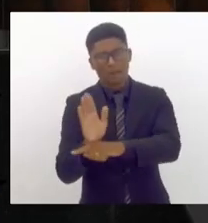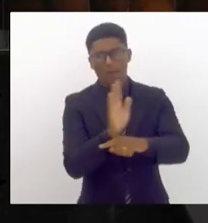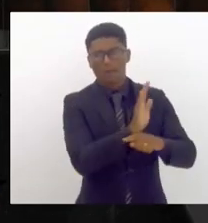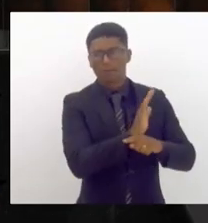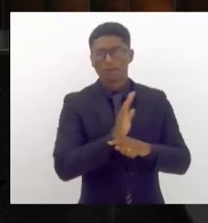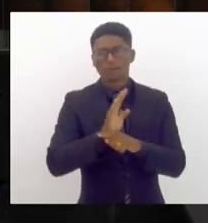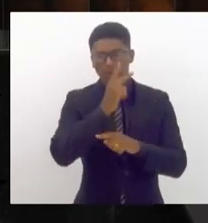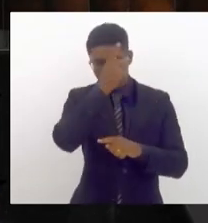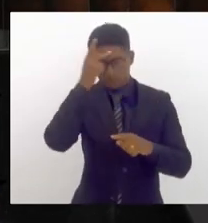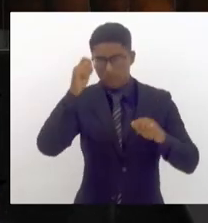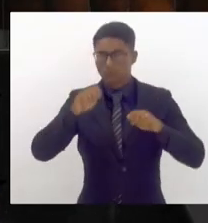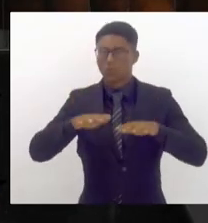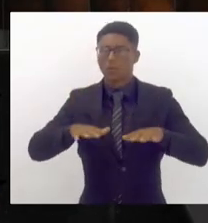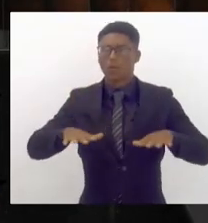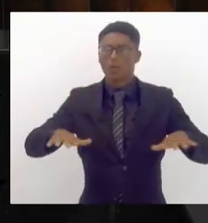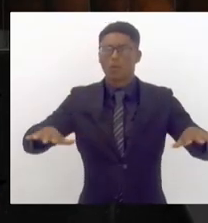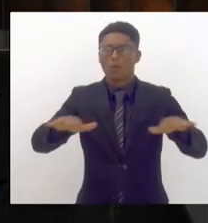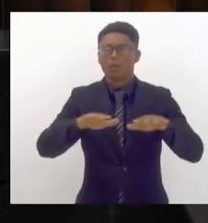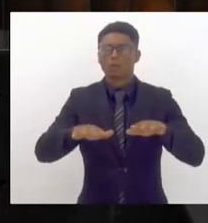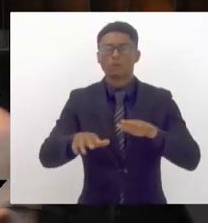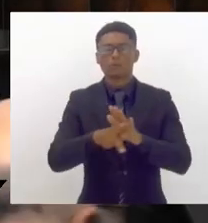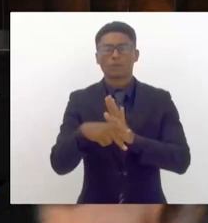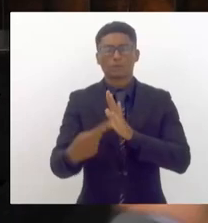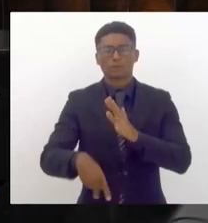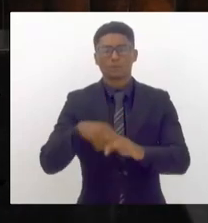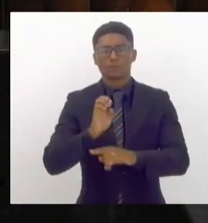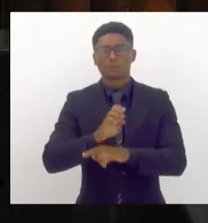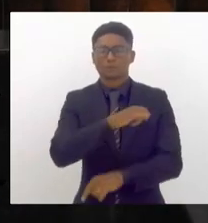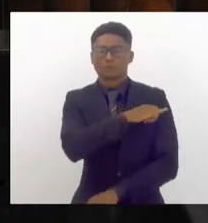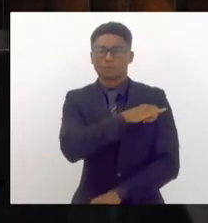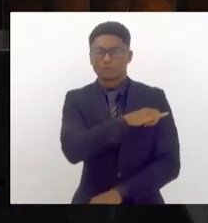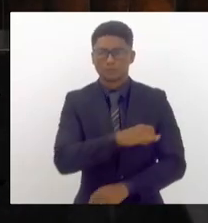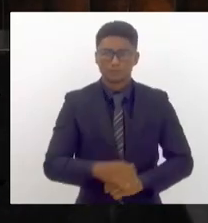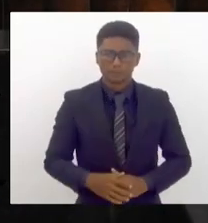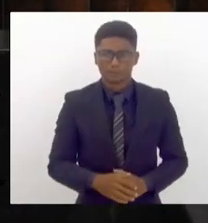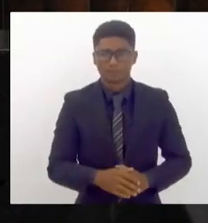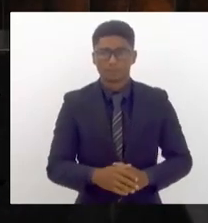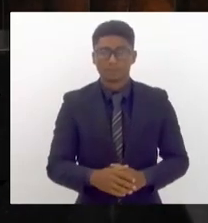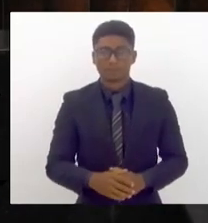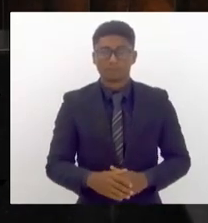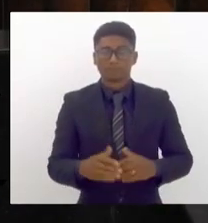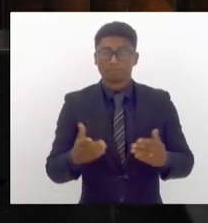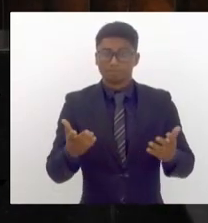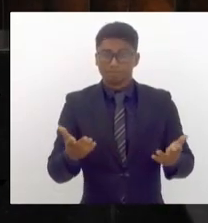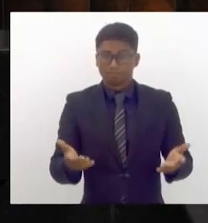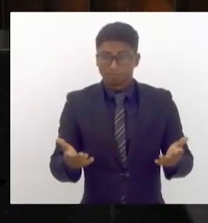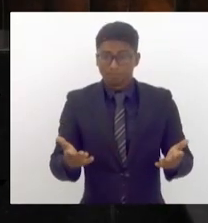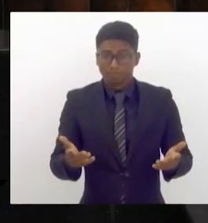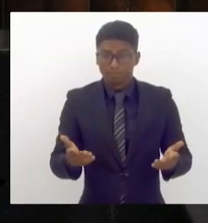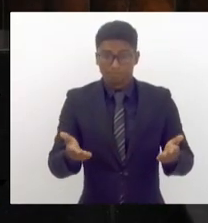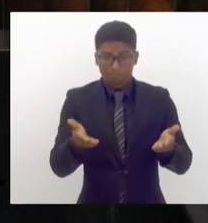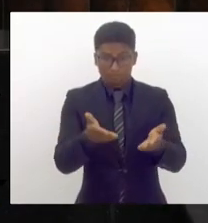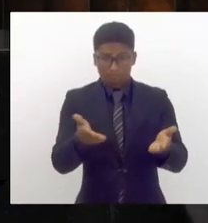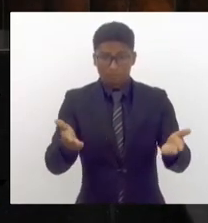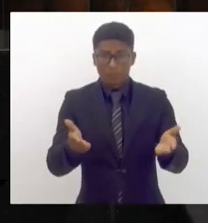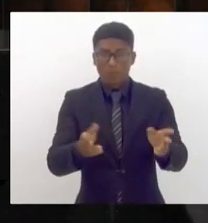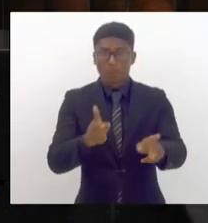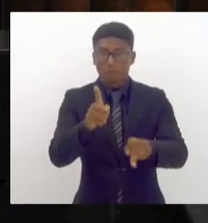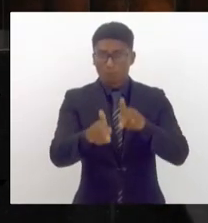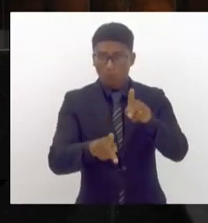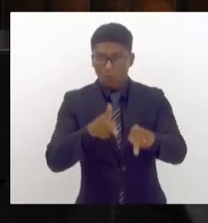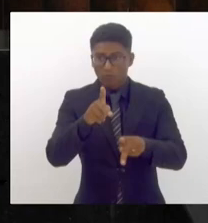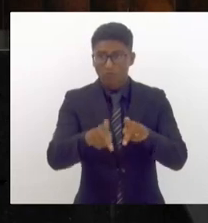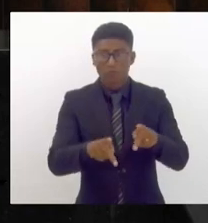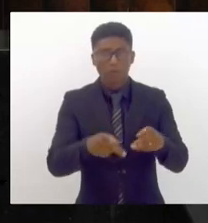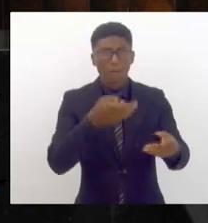cidadãos fluminenses que a participação popular que foi e sempre será a marca do nosso mandato